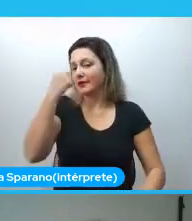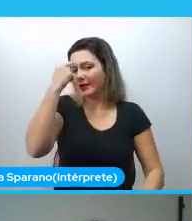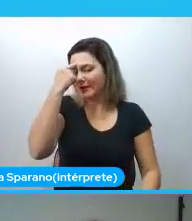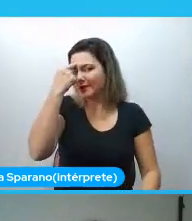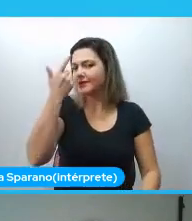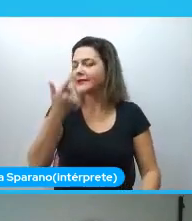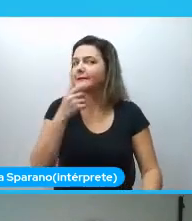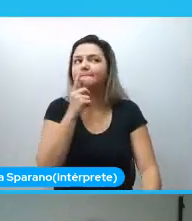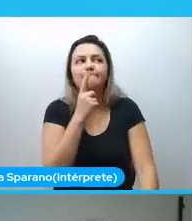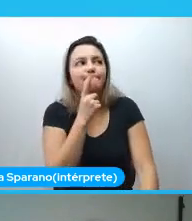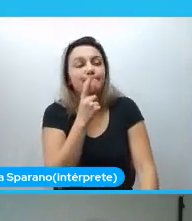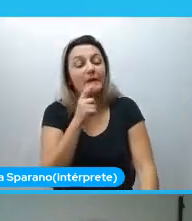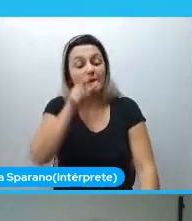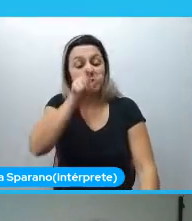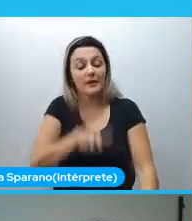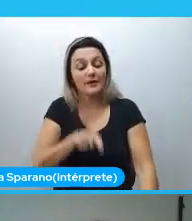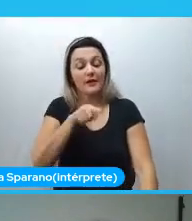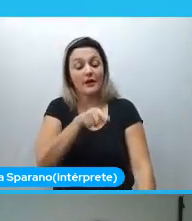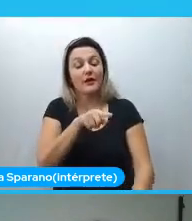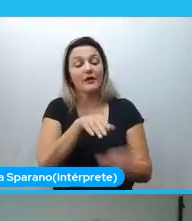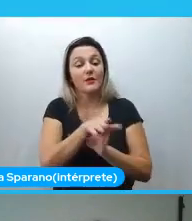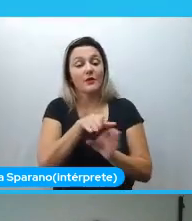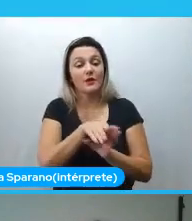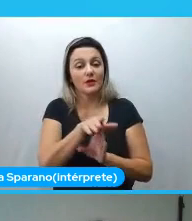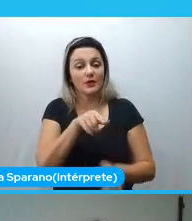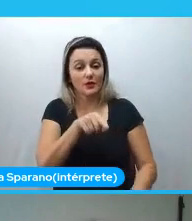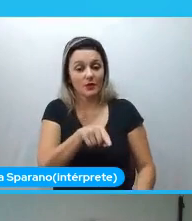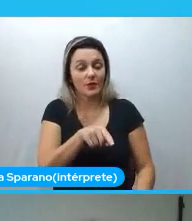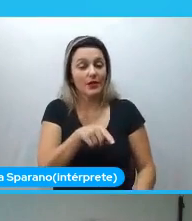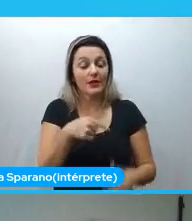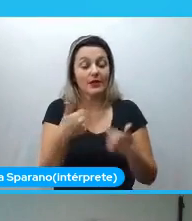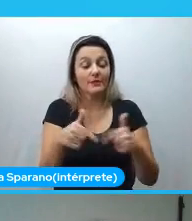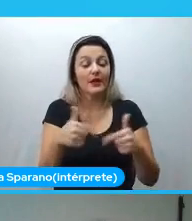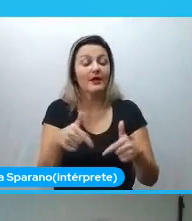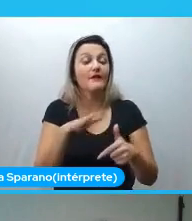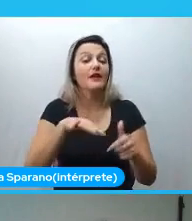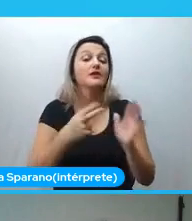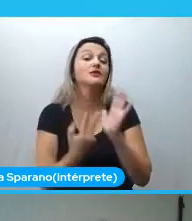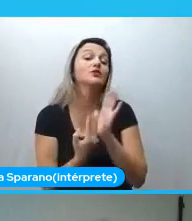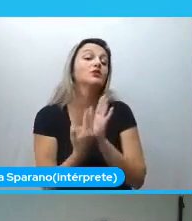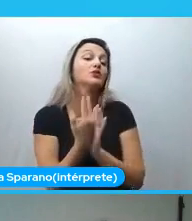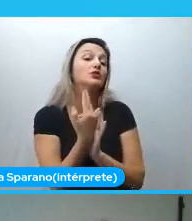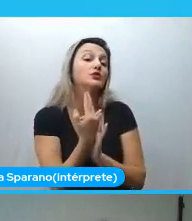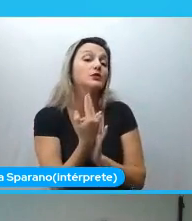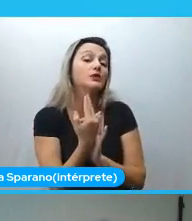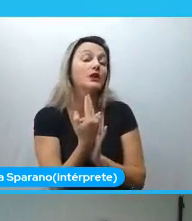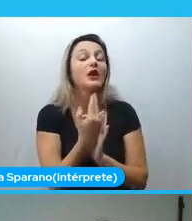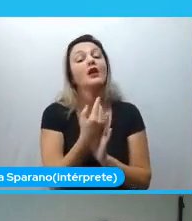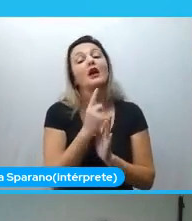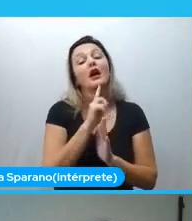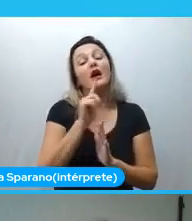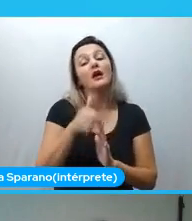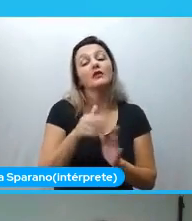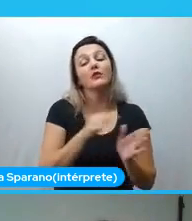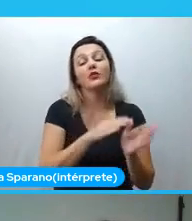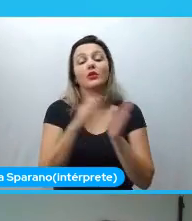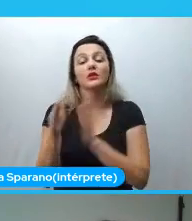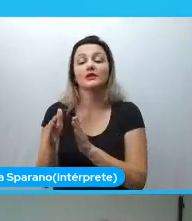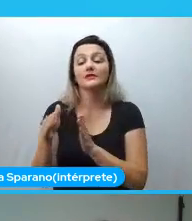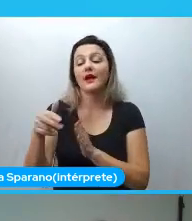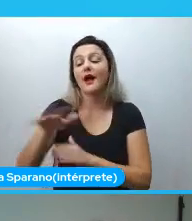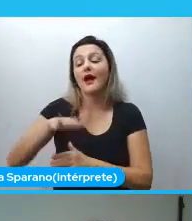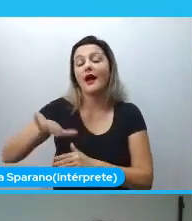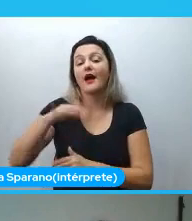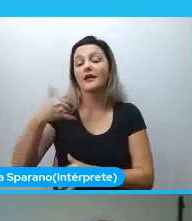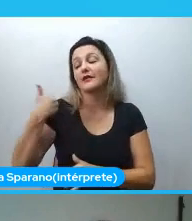Minha orientadora, ela trabalhava muito com cirurgias. Depois, ela foi para a área de idosos. E aí, ela se